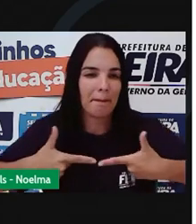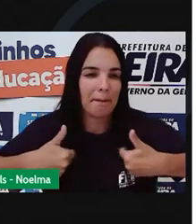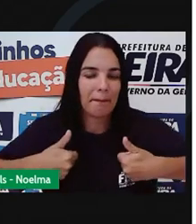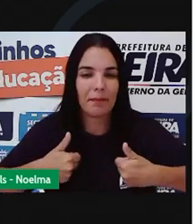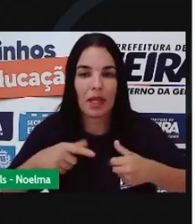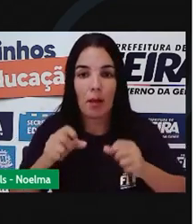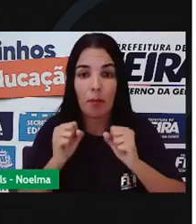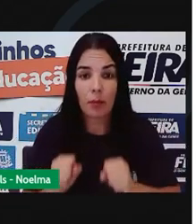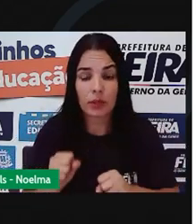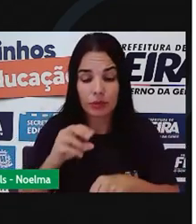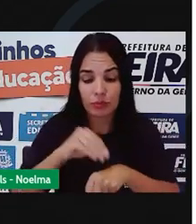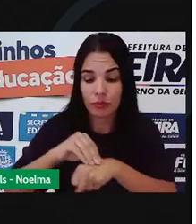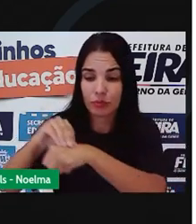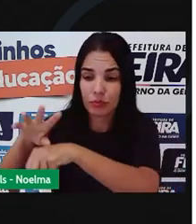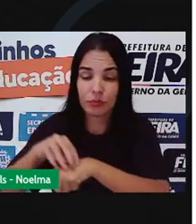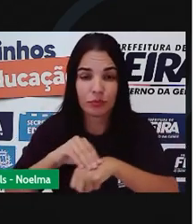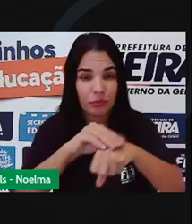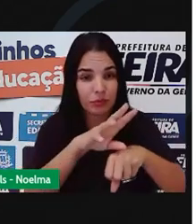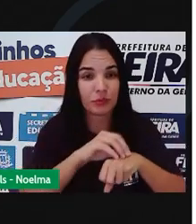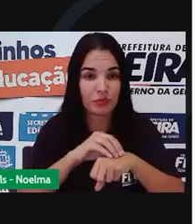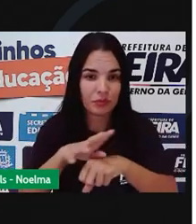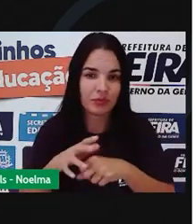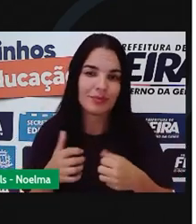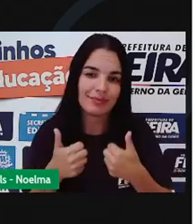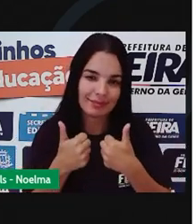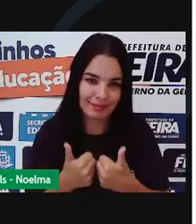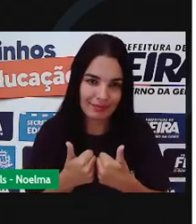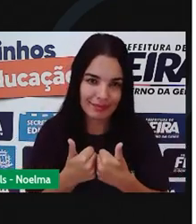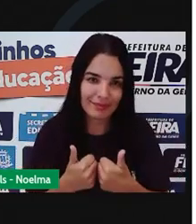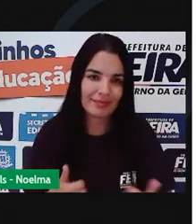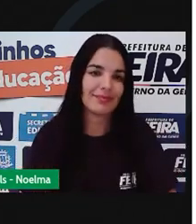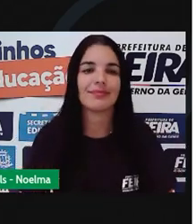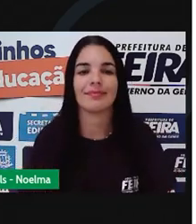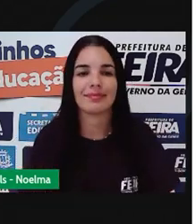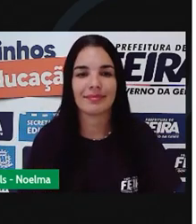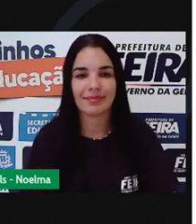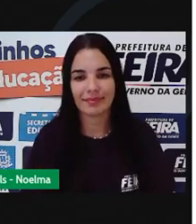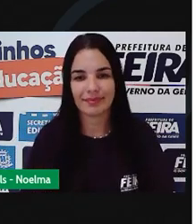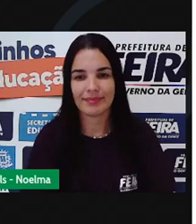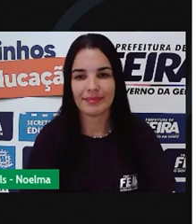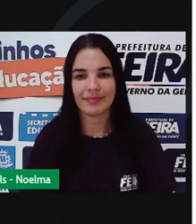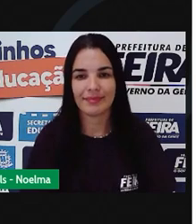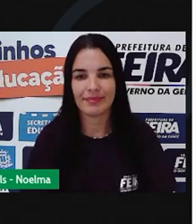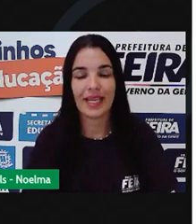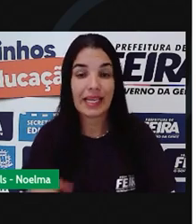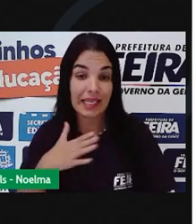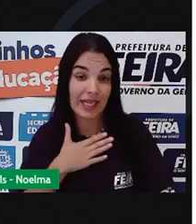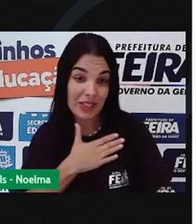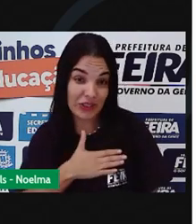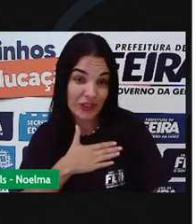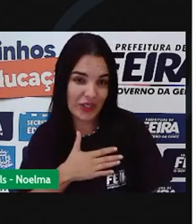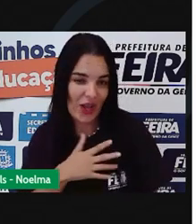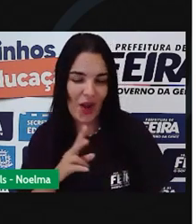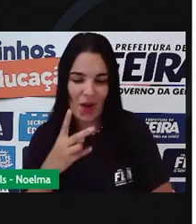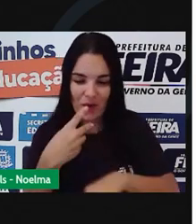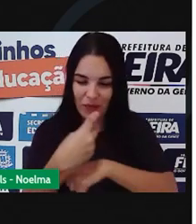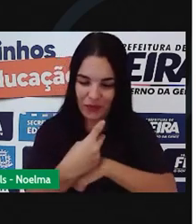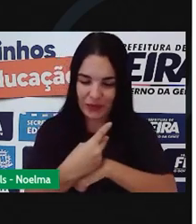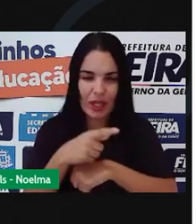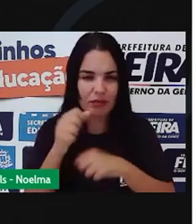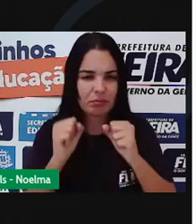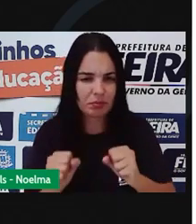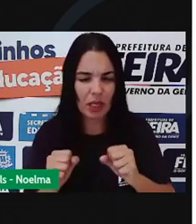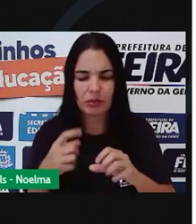quem gosta de rosas, quem ama rosas. Pois com certeza essa pessoa vai te agradecer bastante. Espero que vocês tenham gostado do vídeo. Deixe suas dúvidas nos